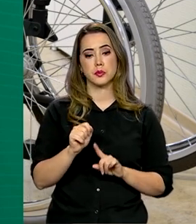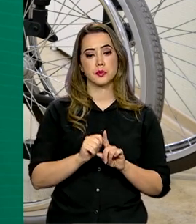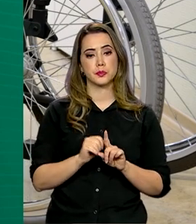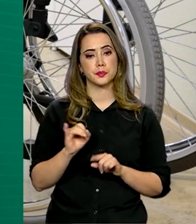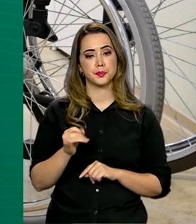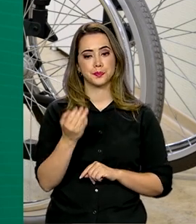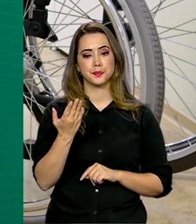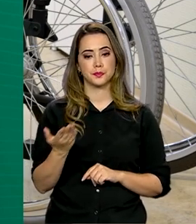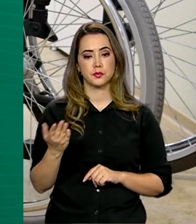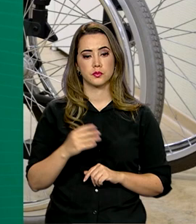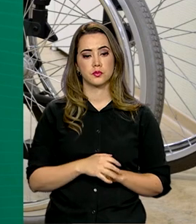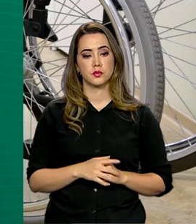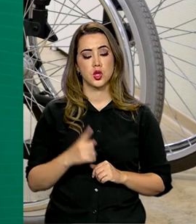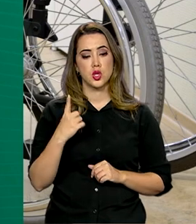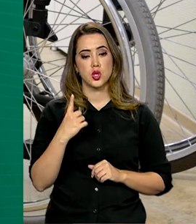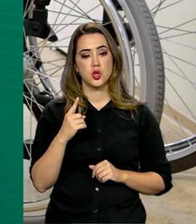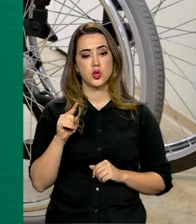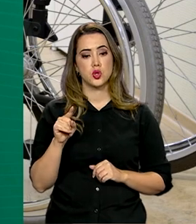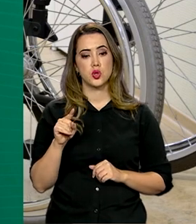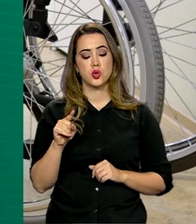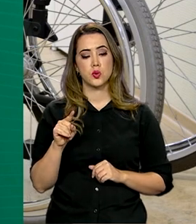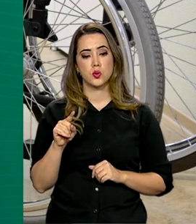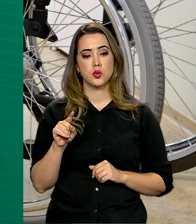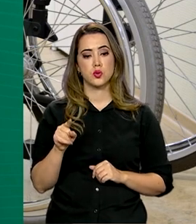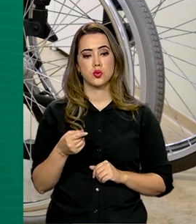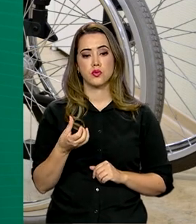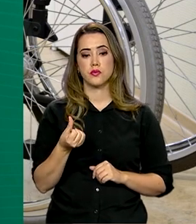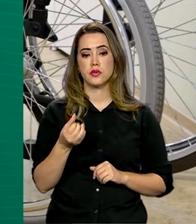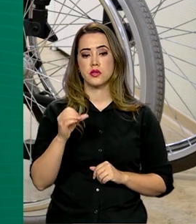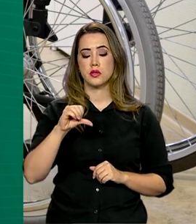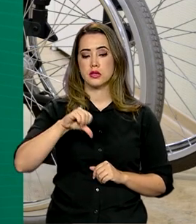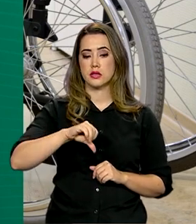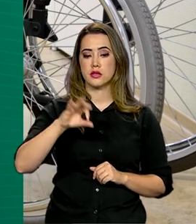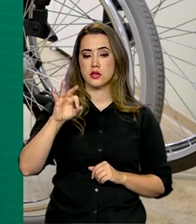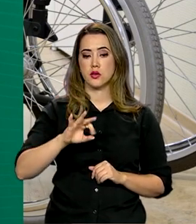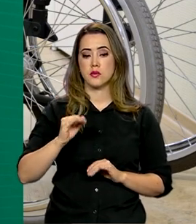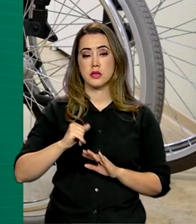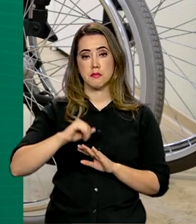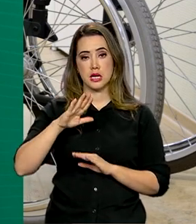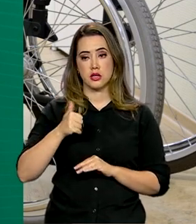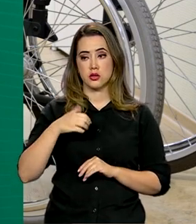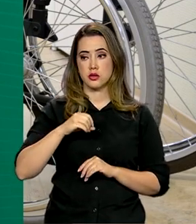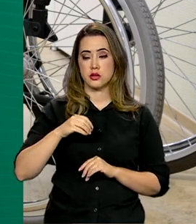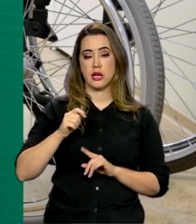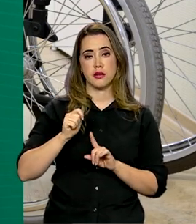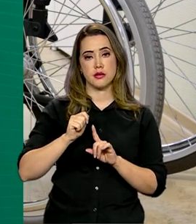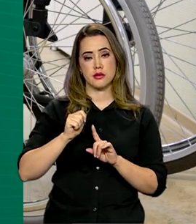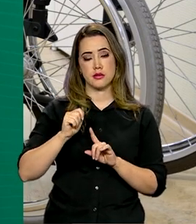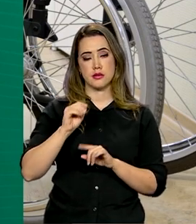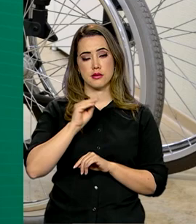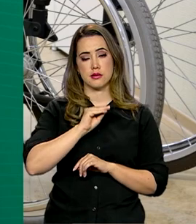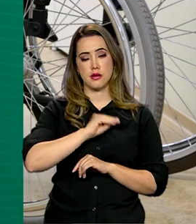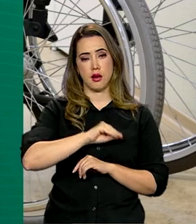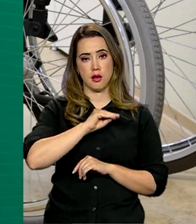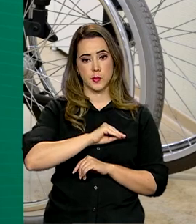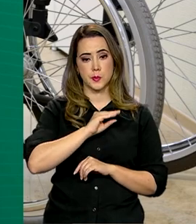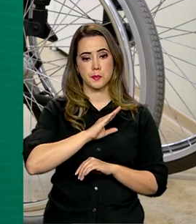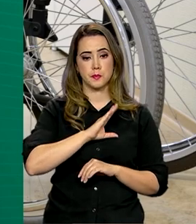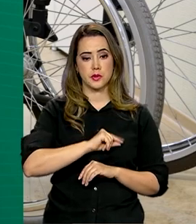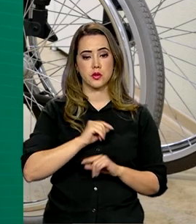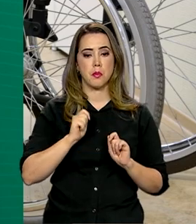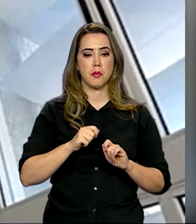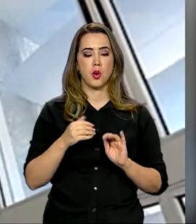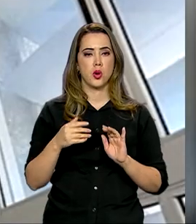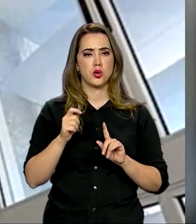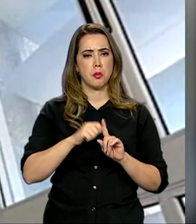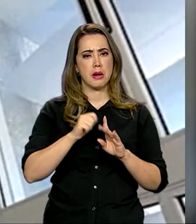ao mês e de 1,69% acima de 10 salários mínimos. Os valores podem ser financiados em até 60